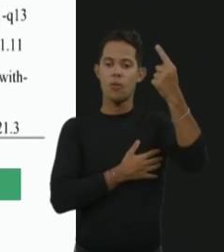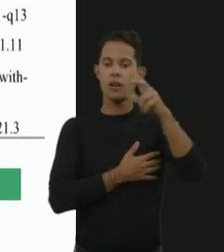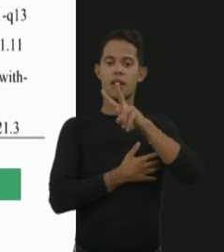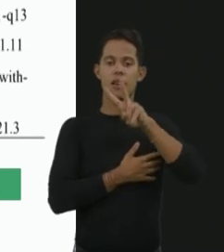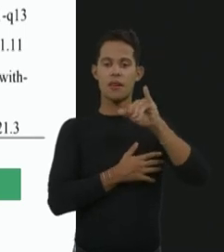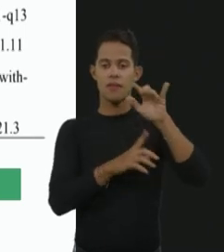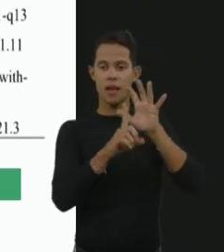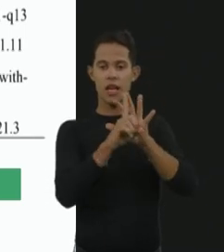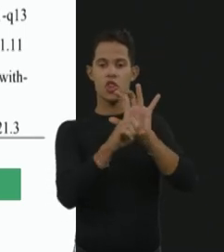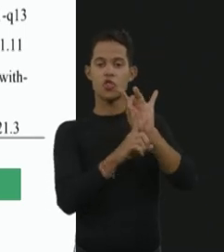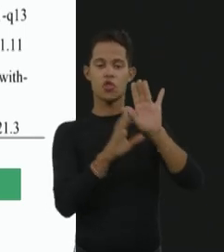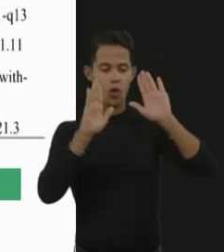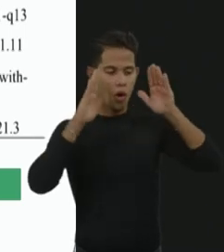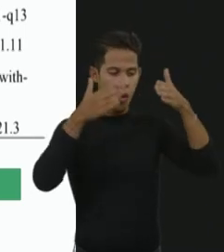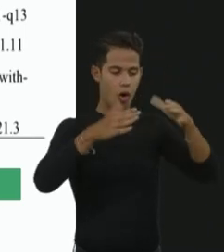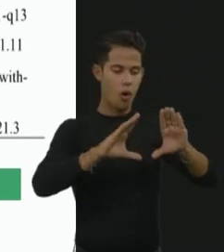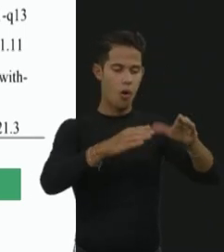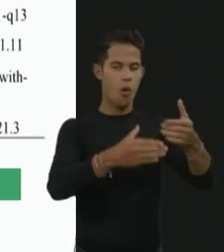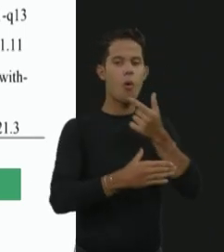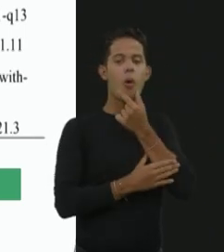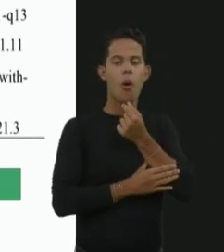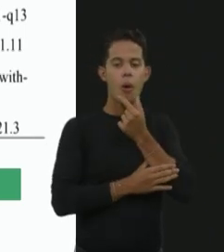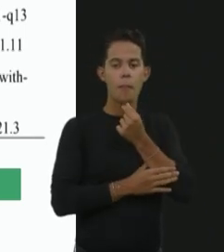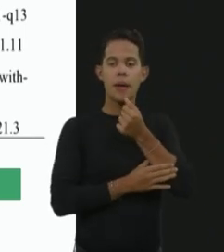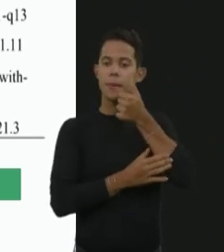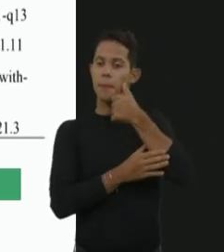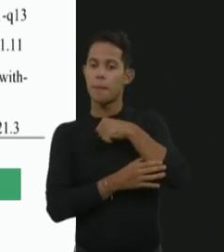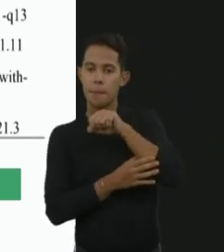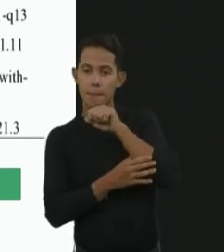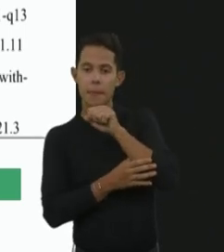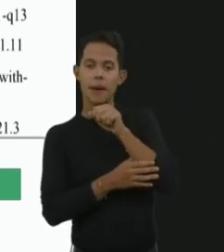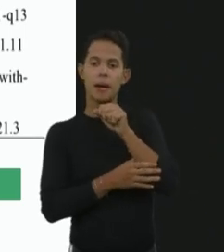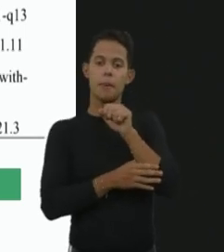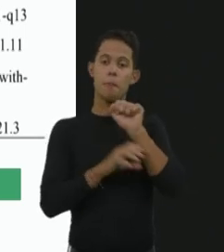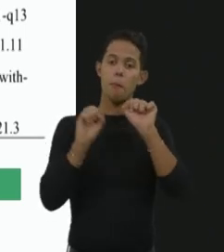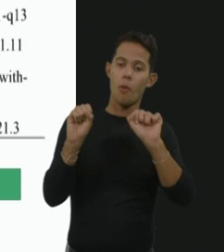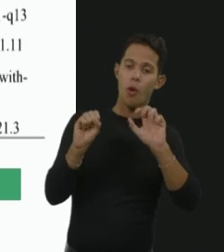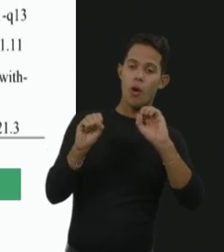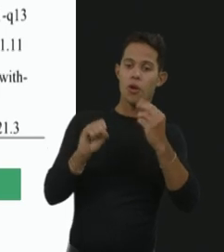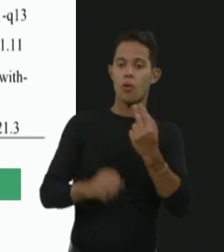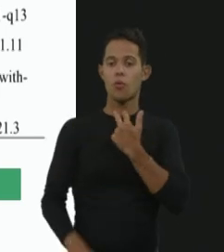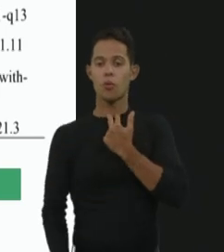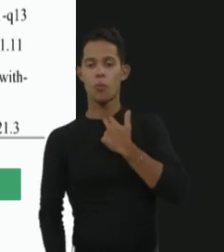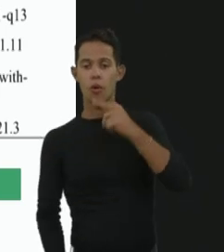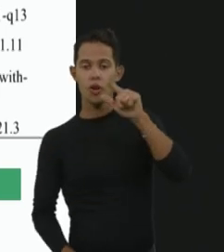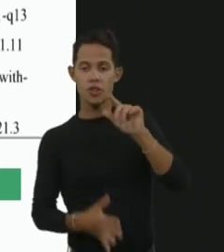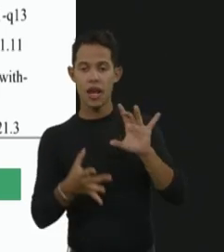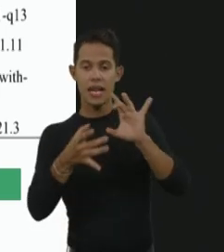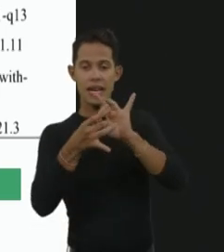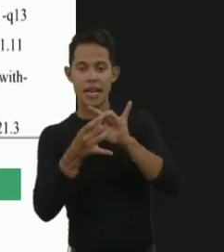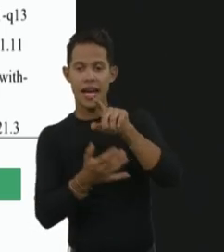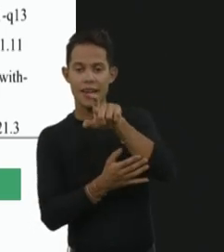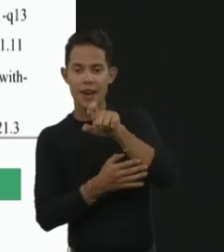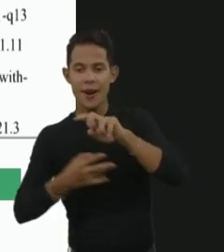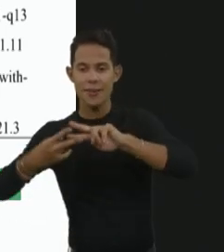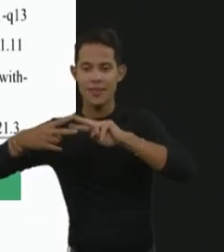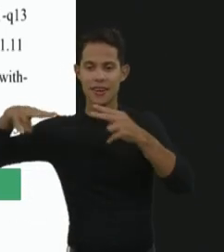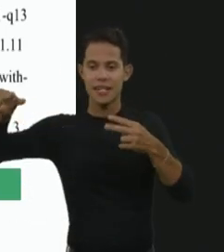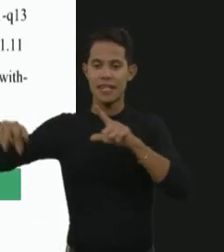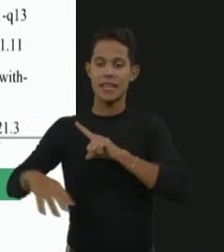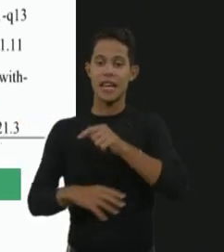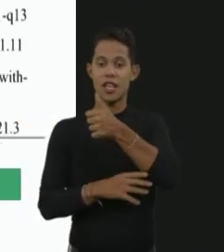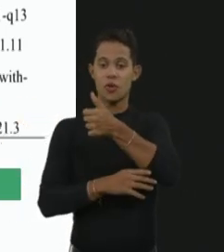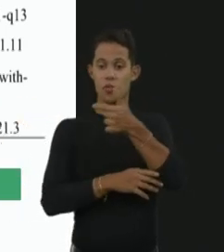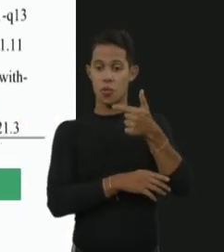só meninos. A mãe ou não pode ter a mutação e passar adiante, então ela é ligada ao X, né? Tem 12 meninas no mundo com essa doença.